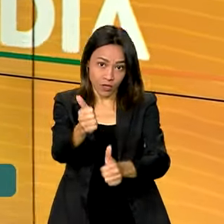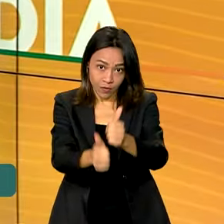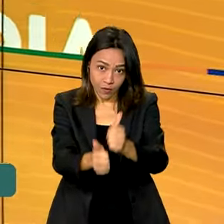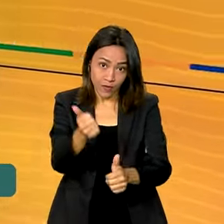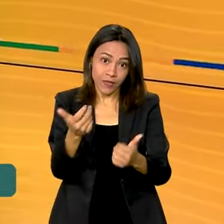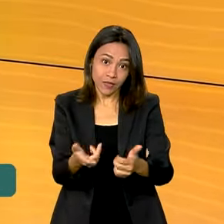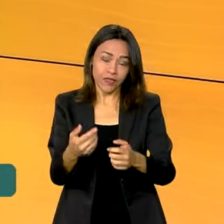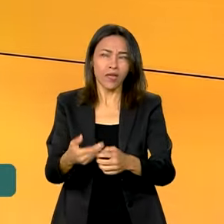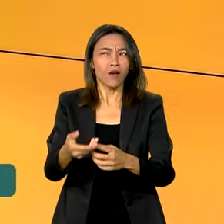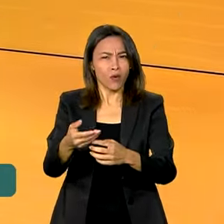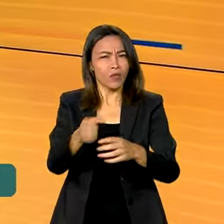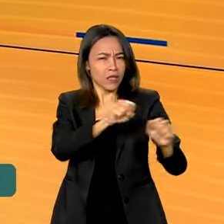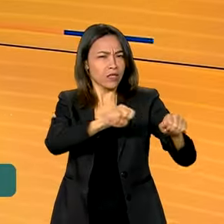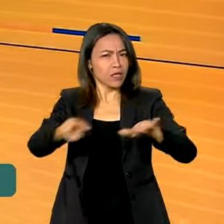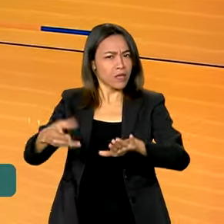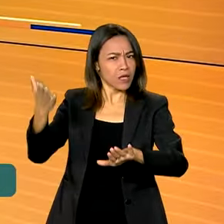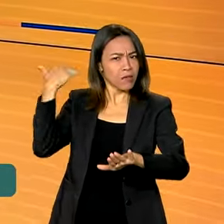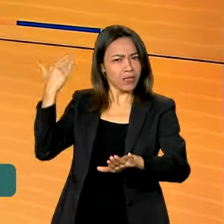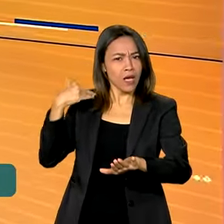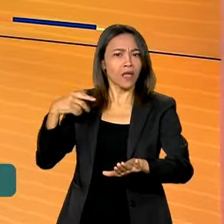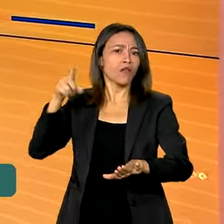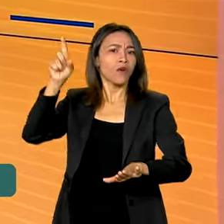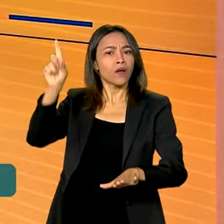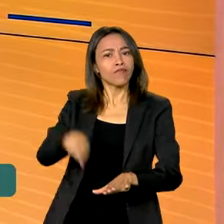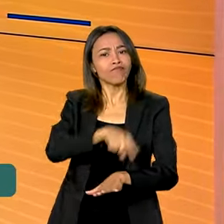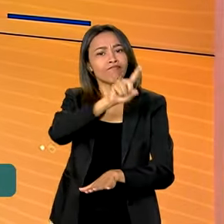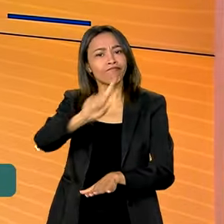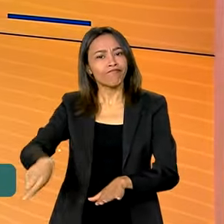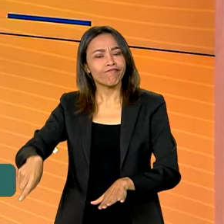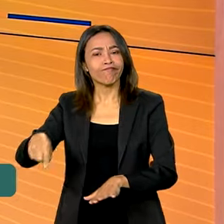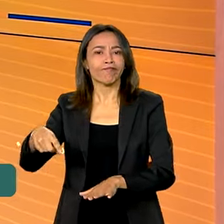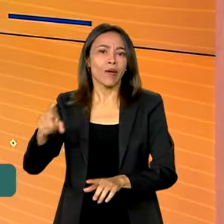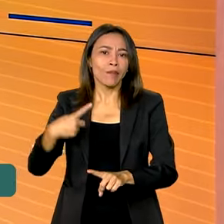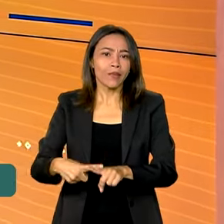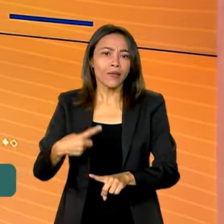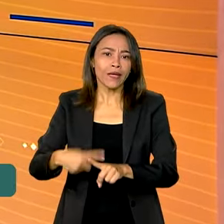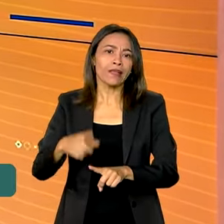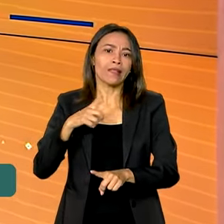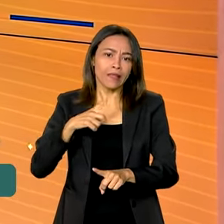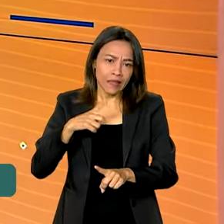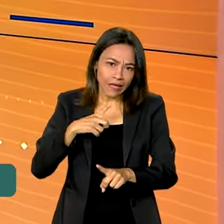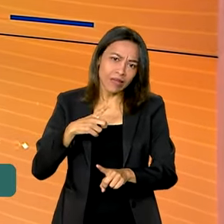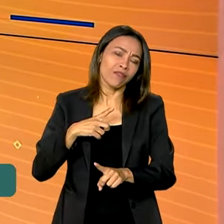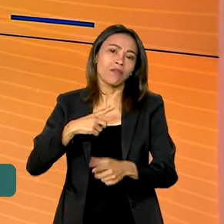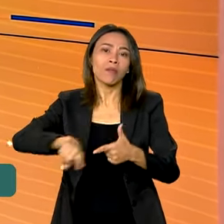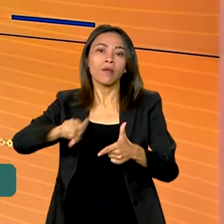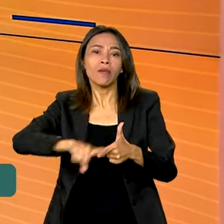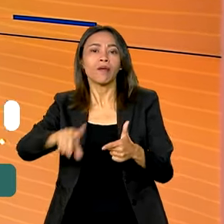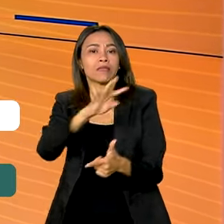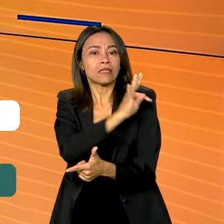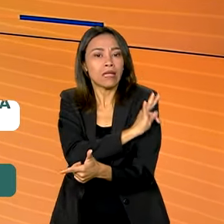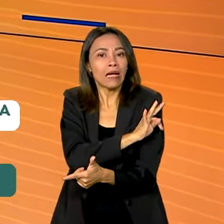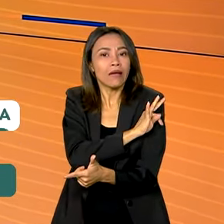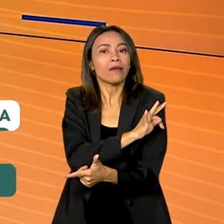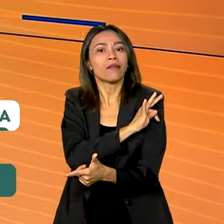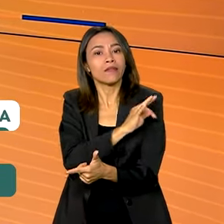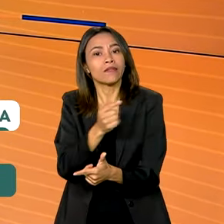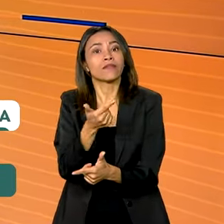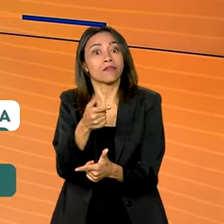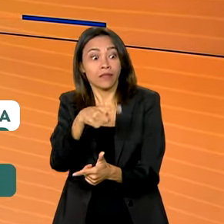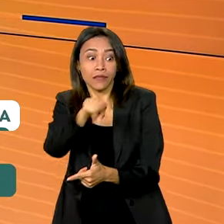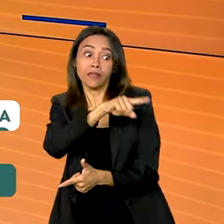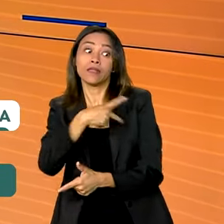realizado na semana passada foi anulado, segundo o governo federal, por conta de fragilidades técnicas e econômicas das